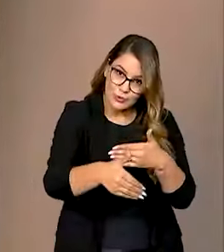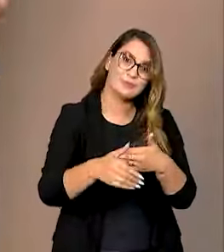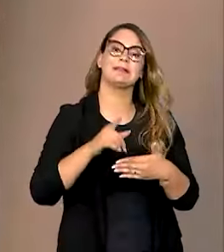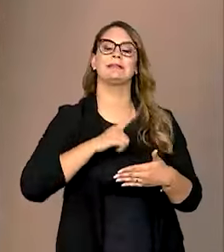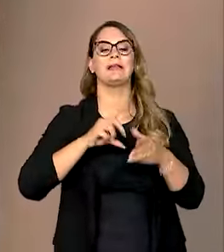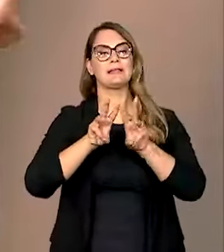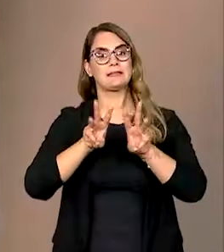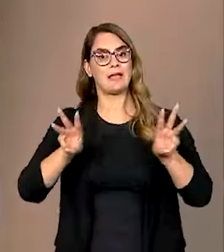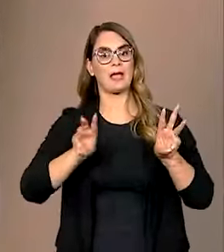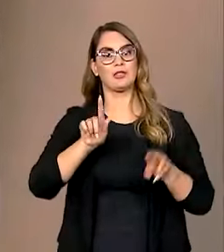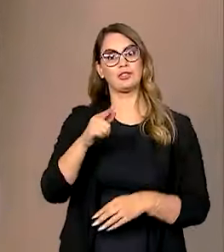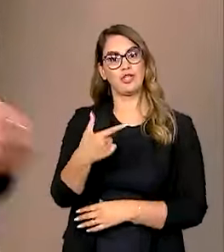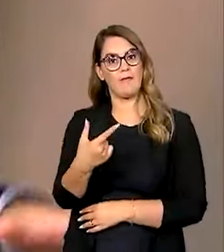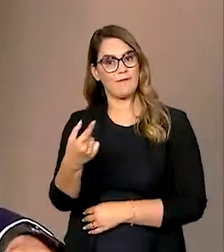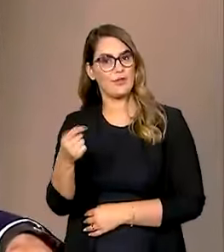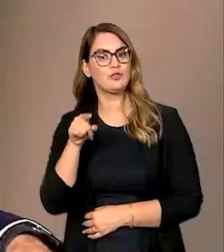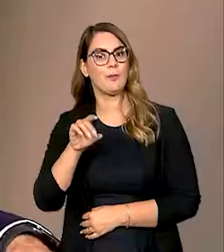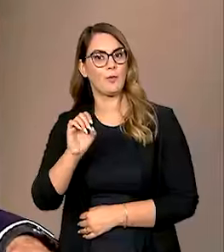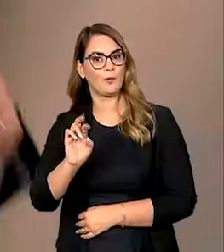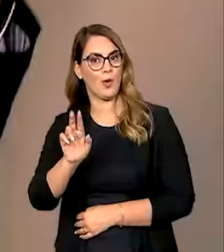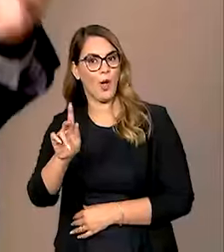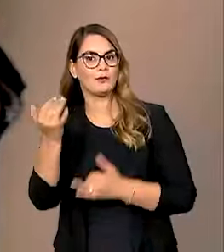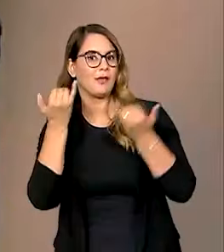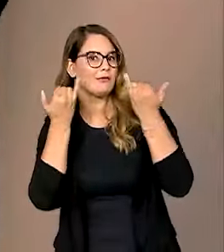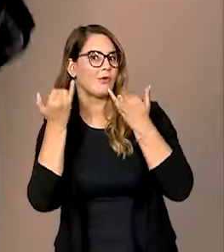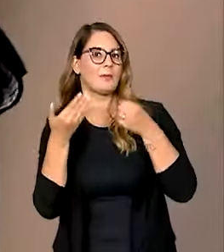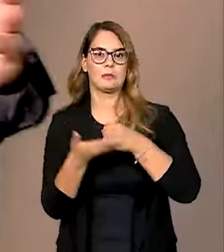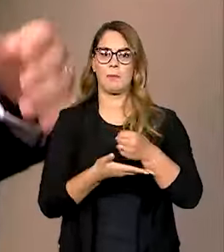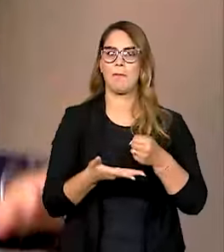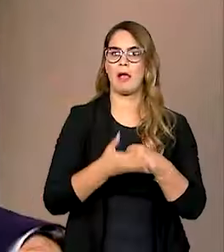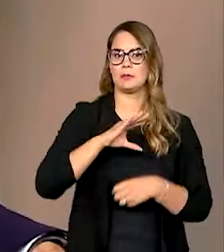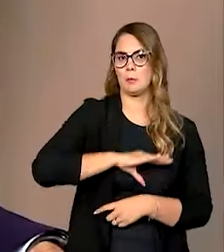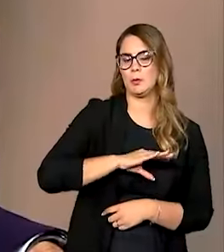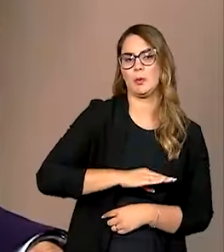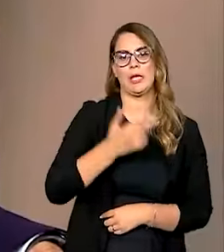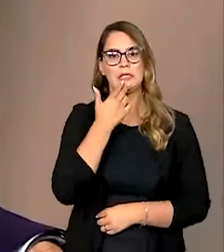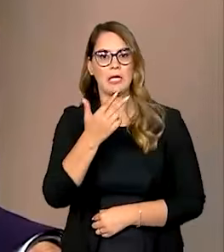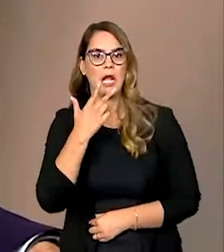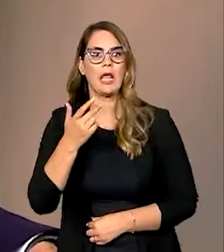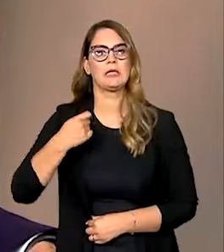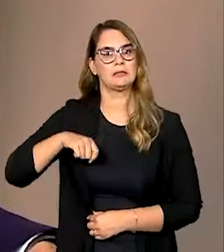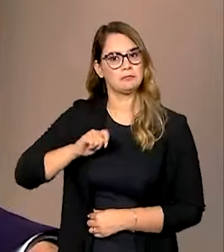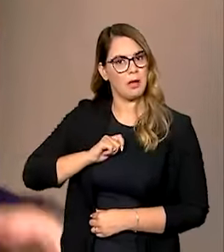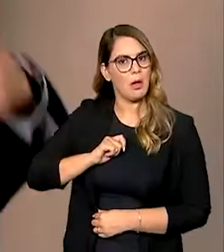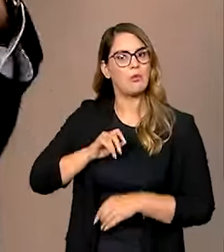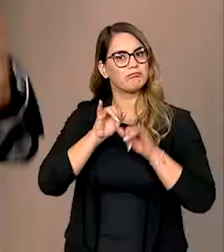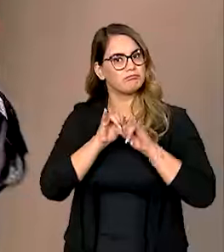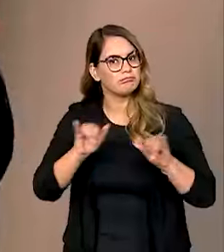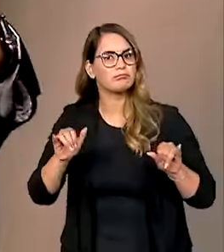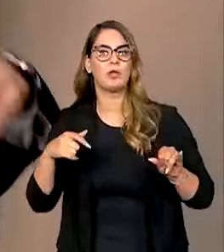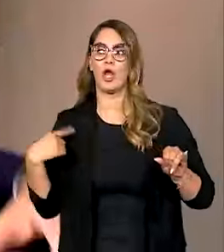site g20.org, tem informações básicas em português, inglês e espanhol, e nós